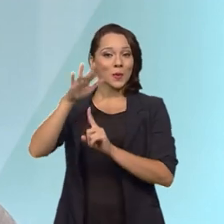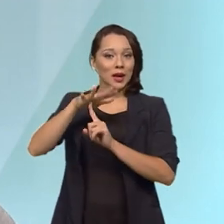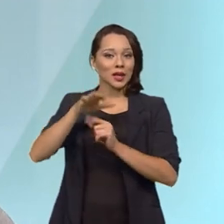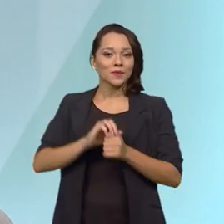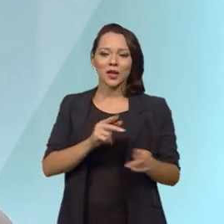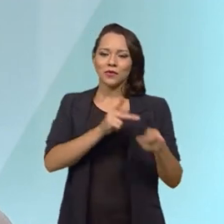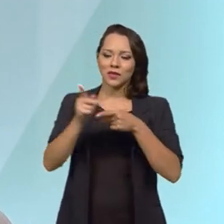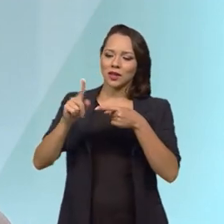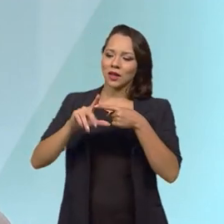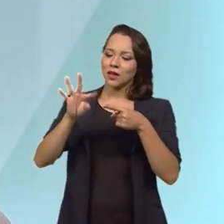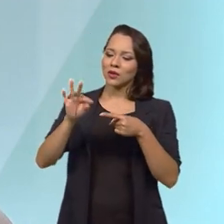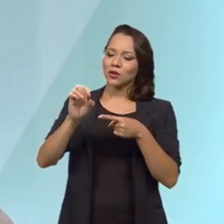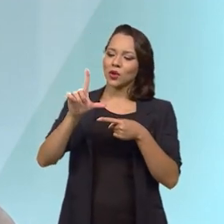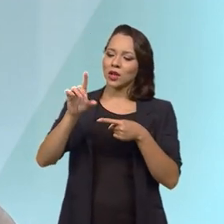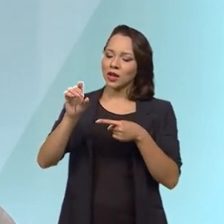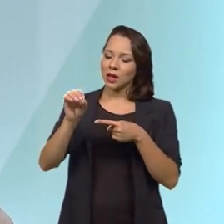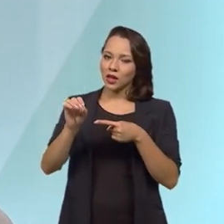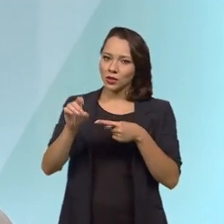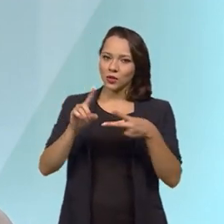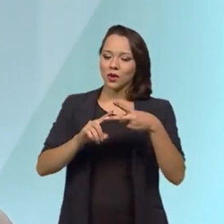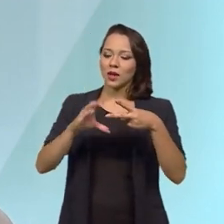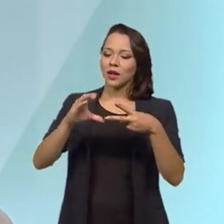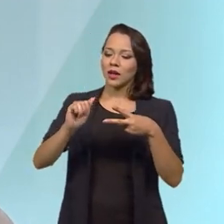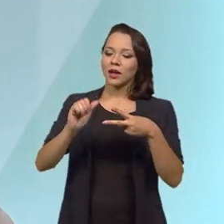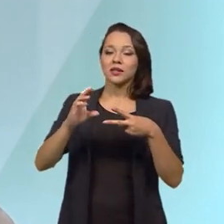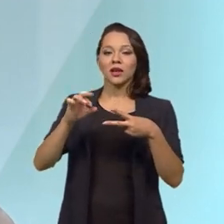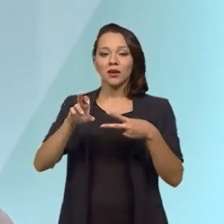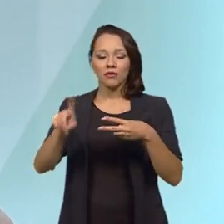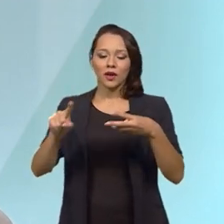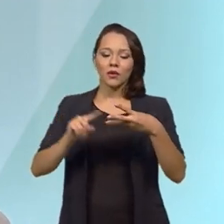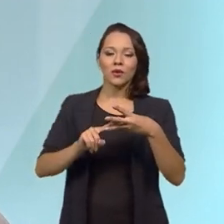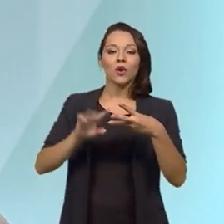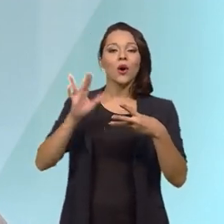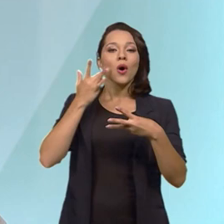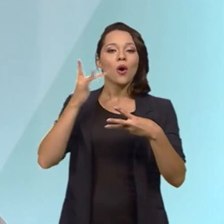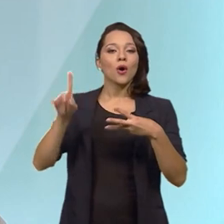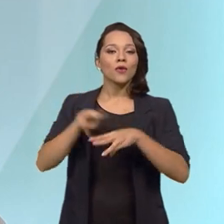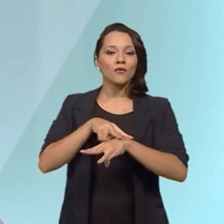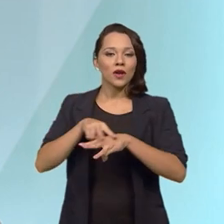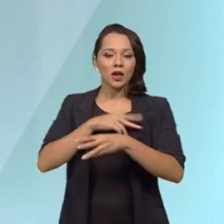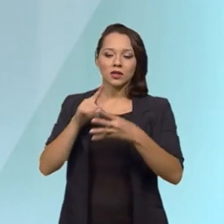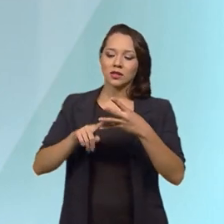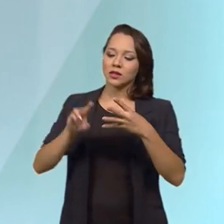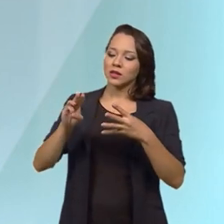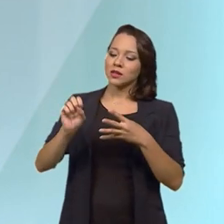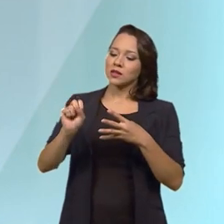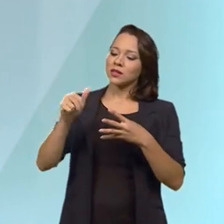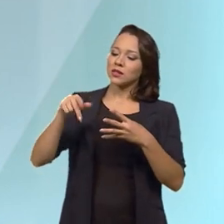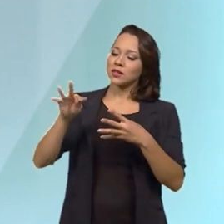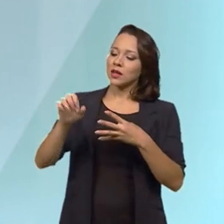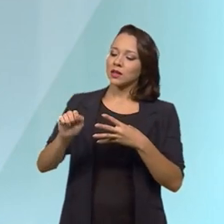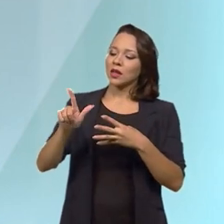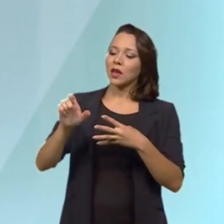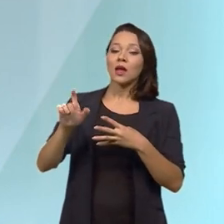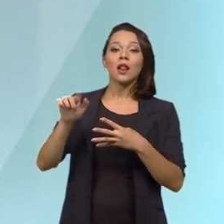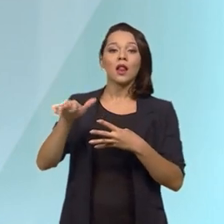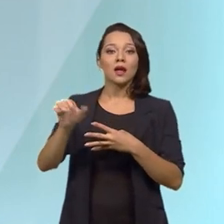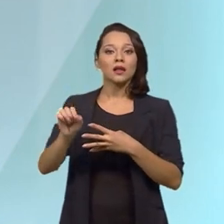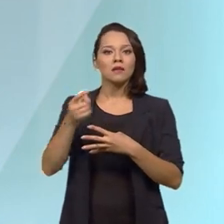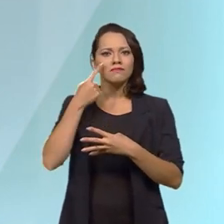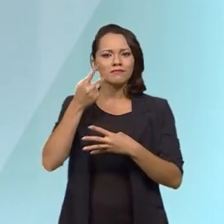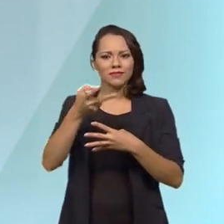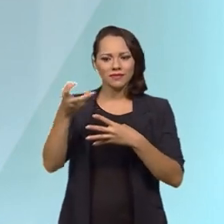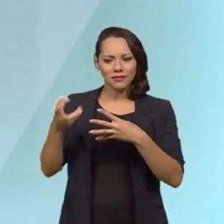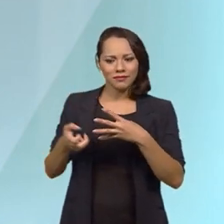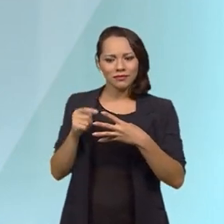visitei Toledo, Cascavel, Ouro Verde, Entre Rios e Santa Helena. Lá deu para a gente perceber que tem muita